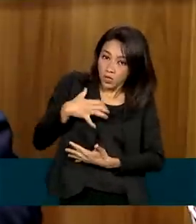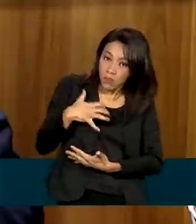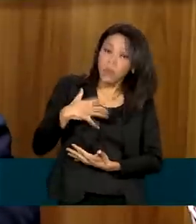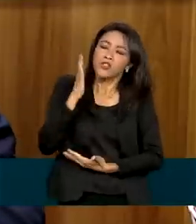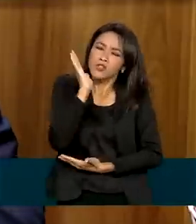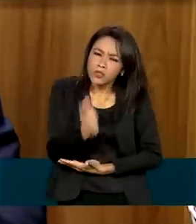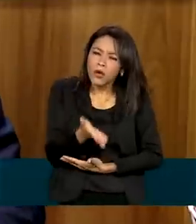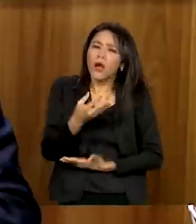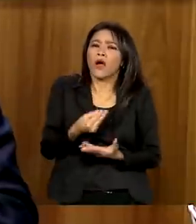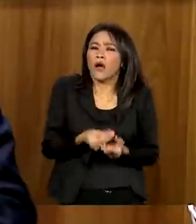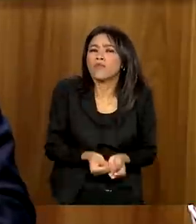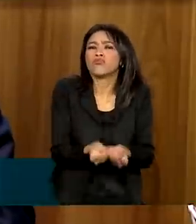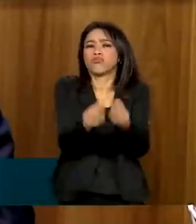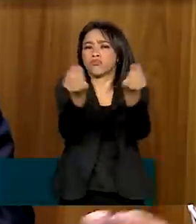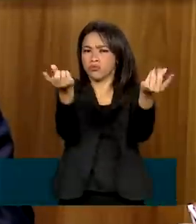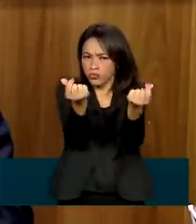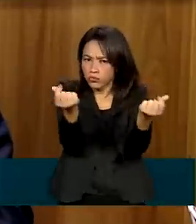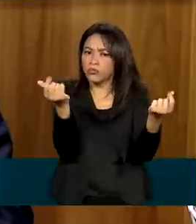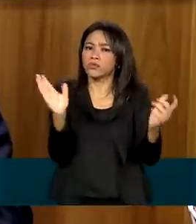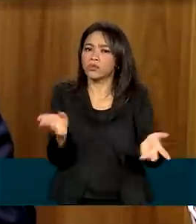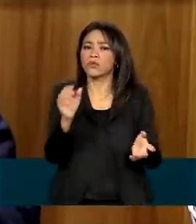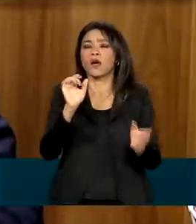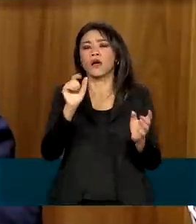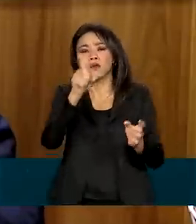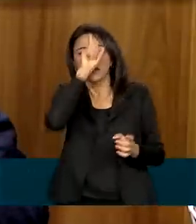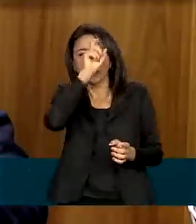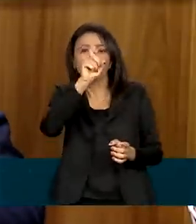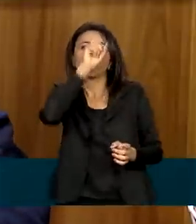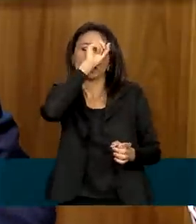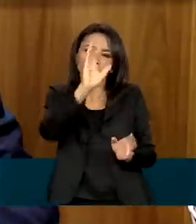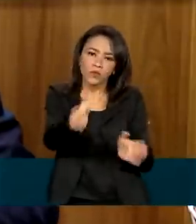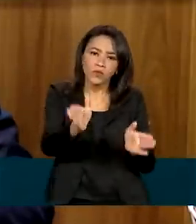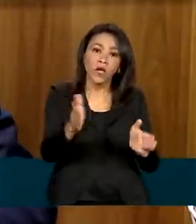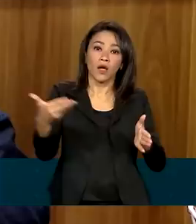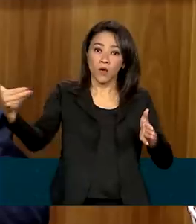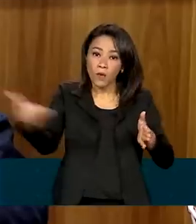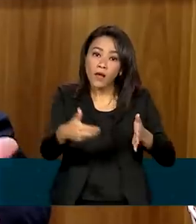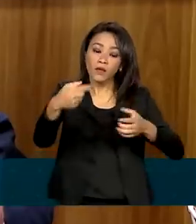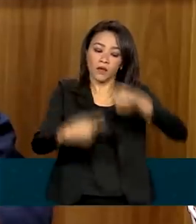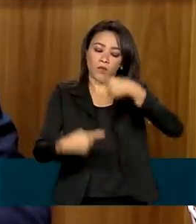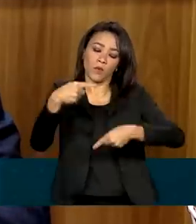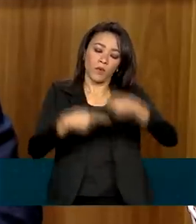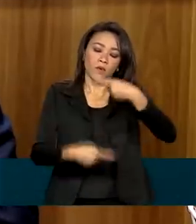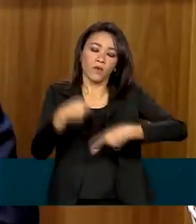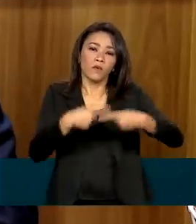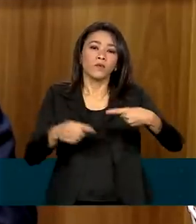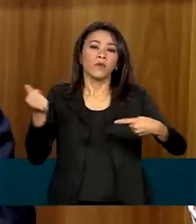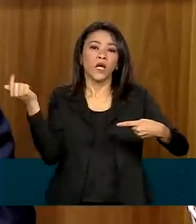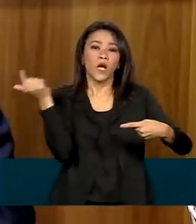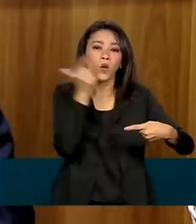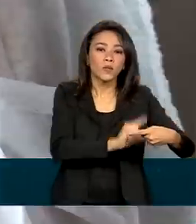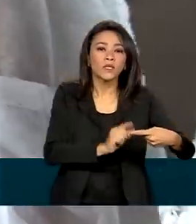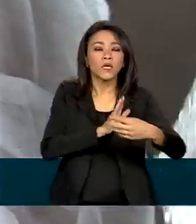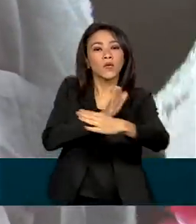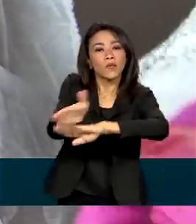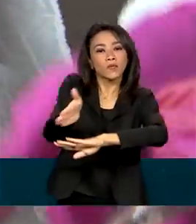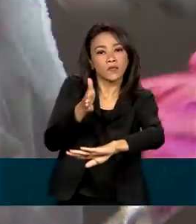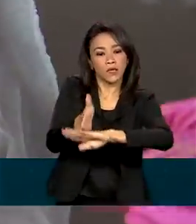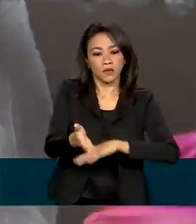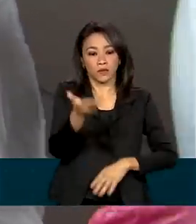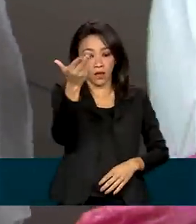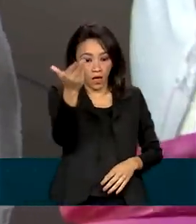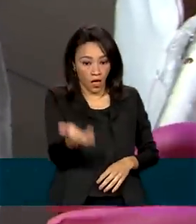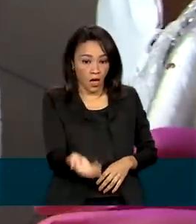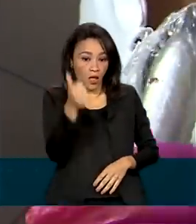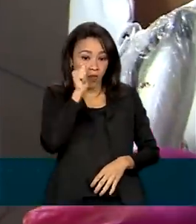no Sistema Único de Saúde e com essa política nós vamos ampliar o acesso. Curada